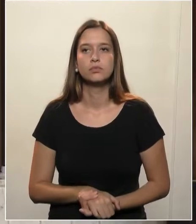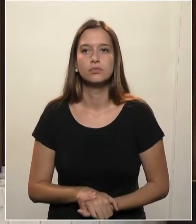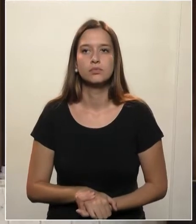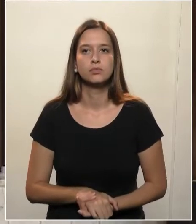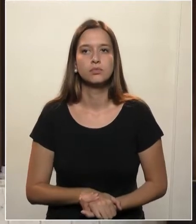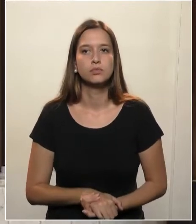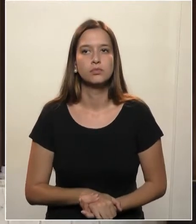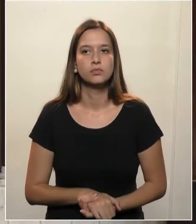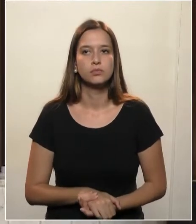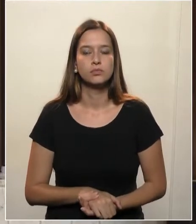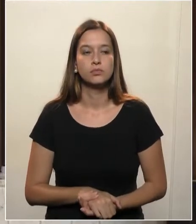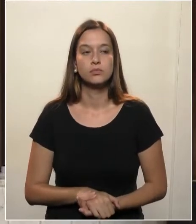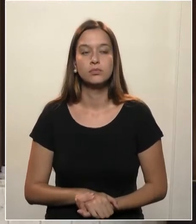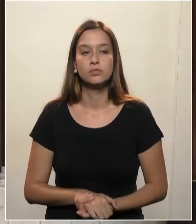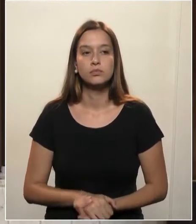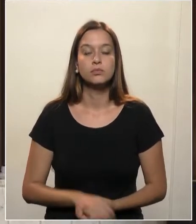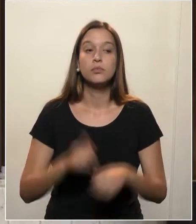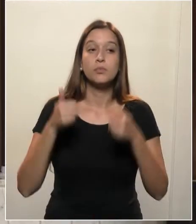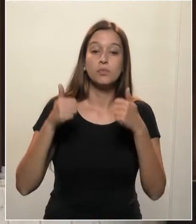E pior.